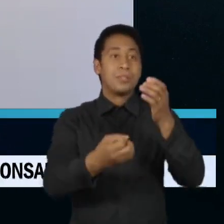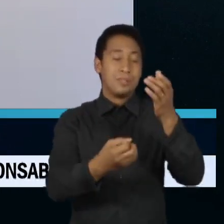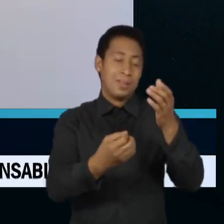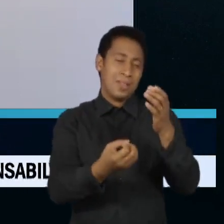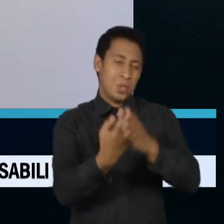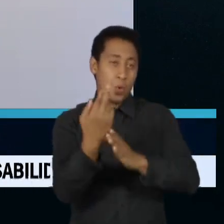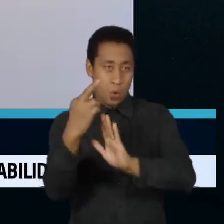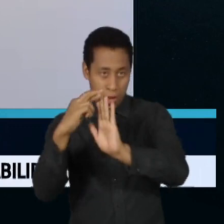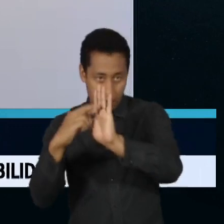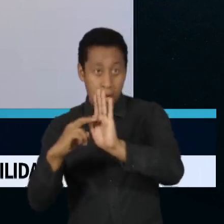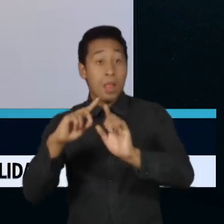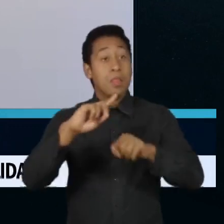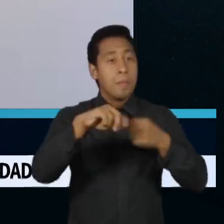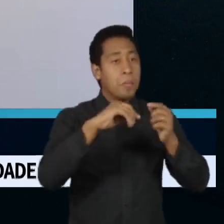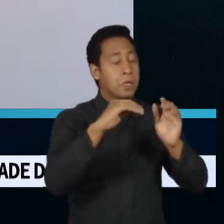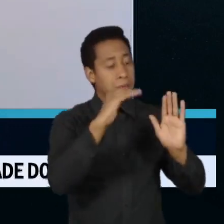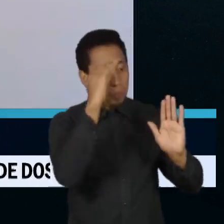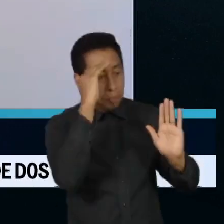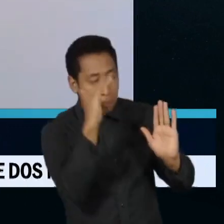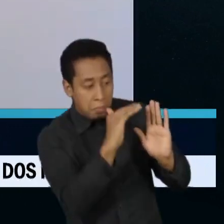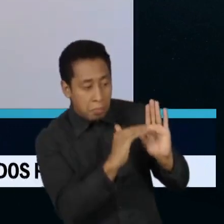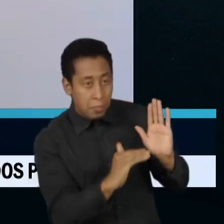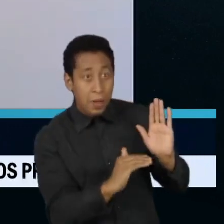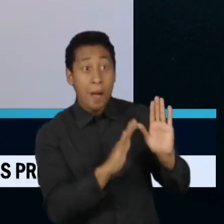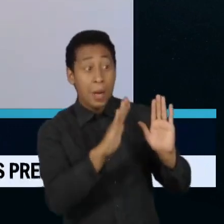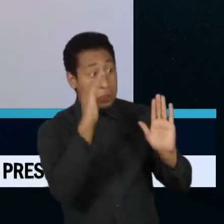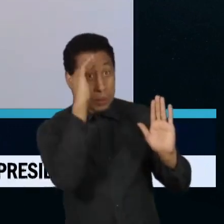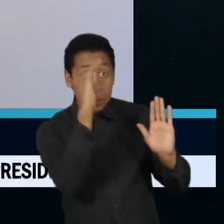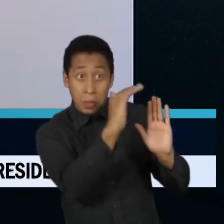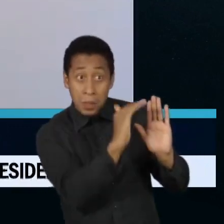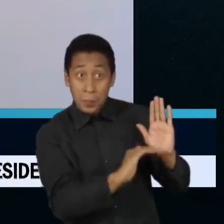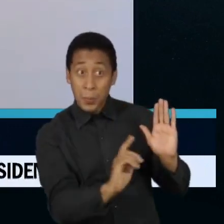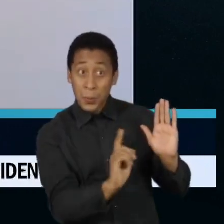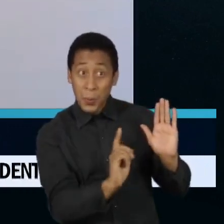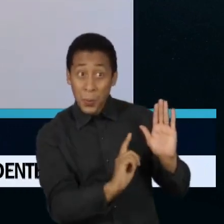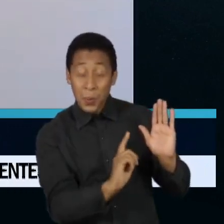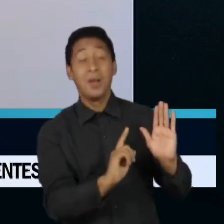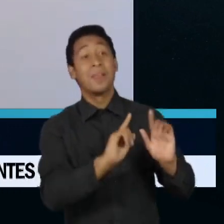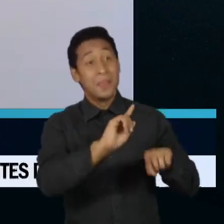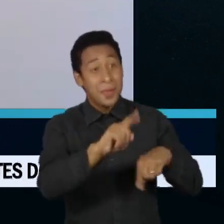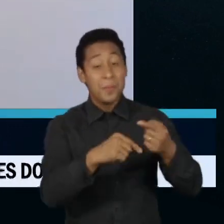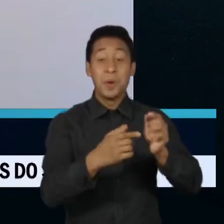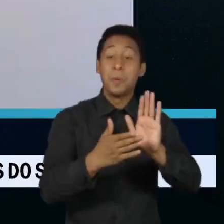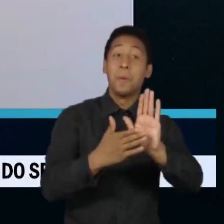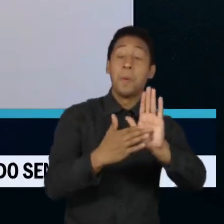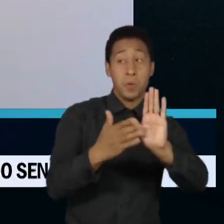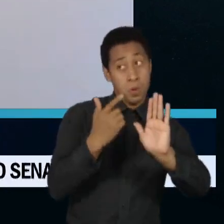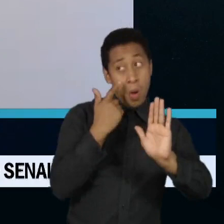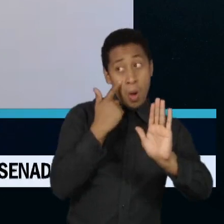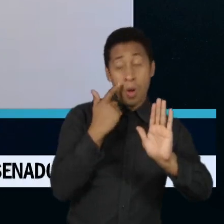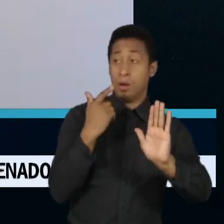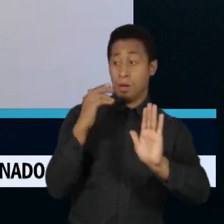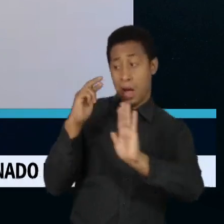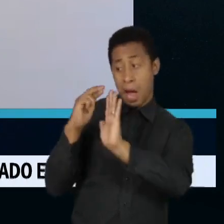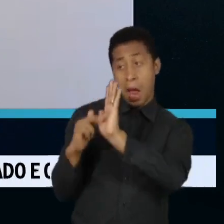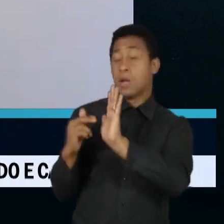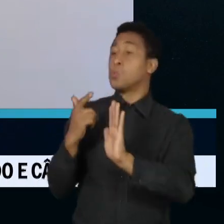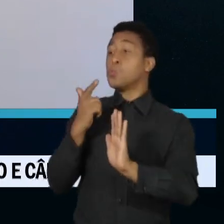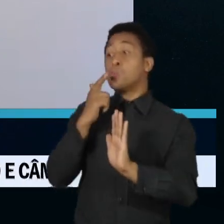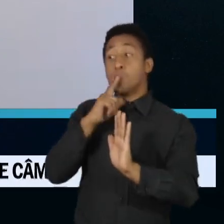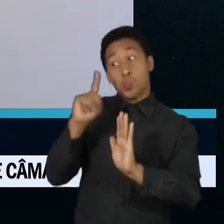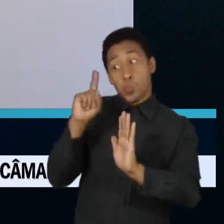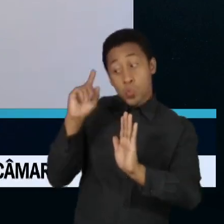final, como elas não se submeteram a essas regras, elas são as pessoas que vão justamente dizer que essas regras podem,